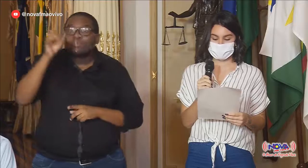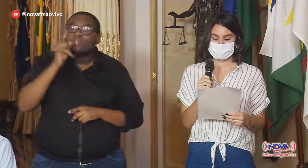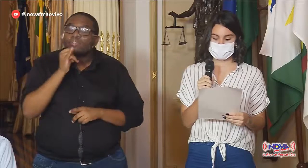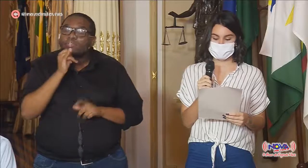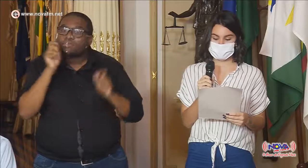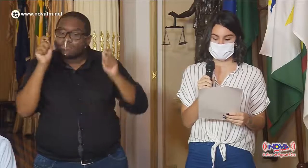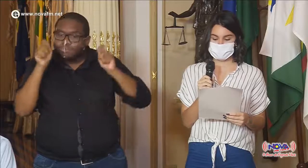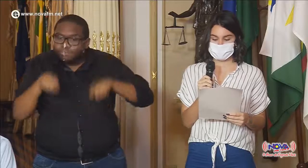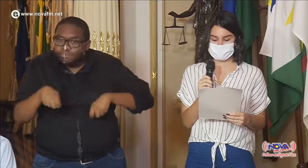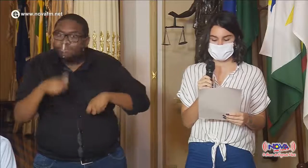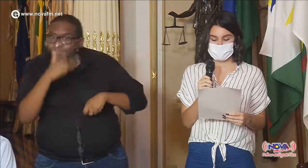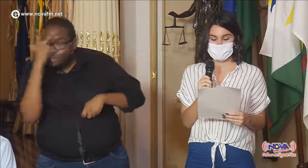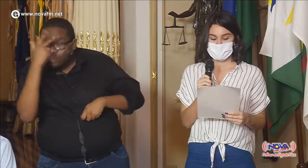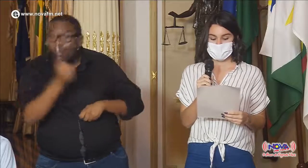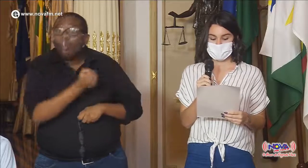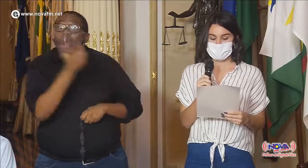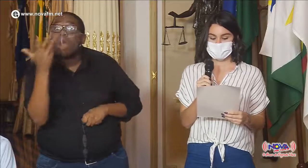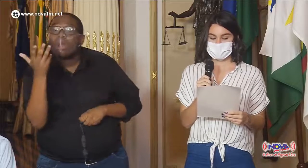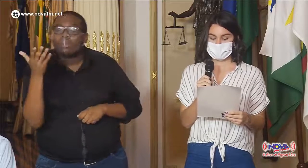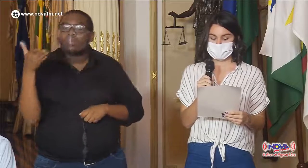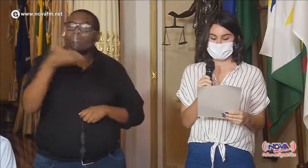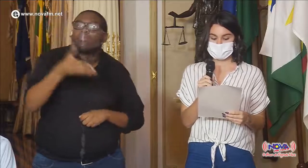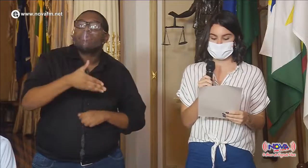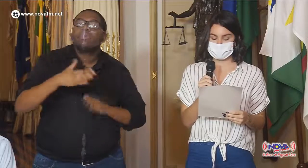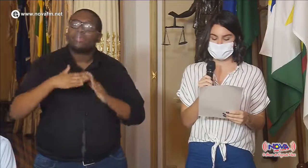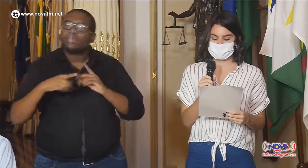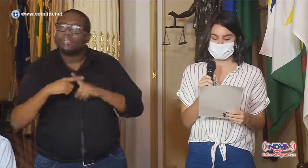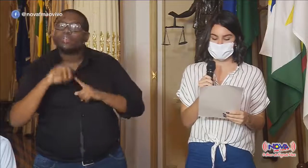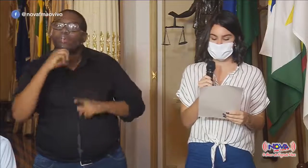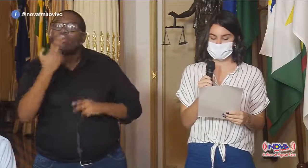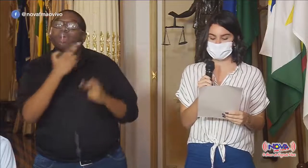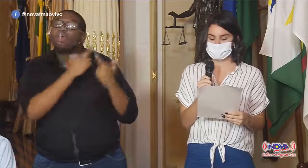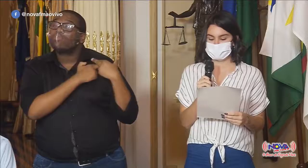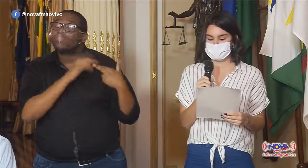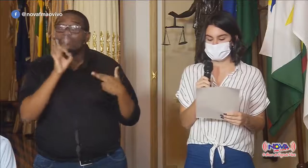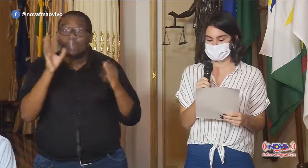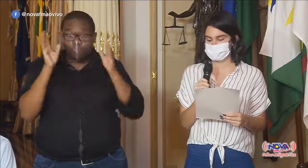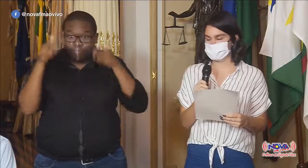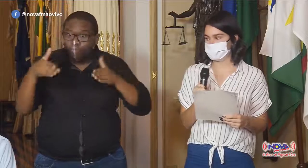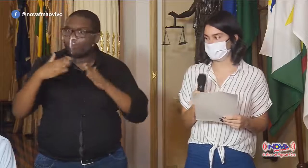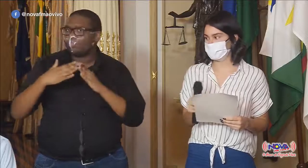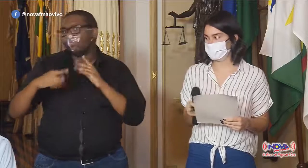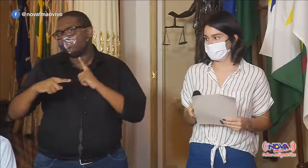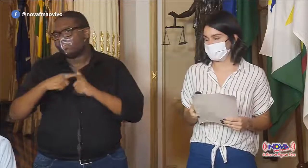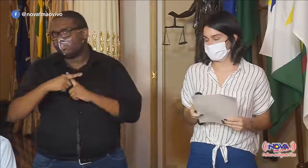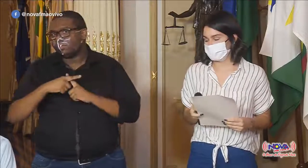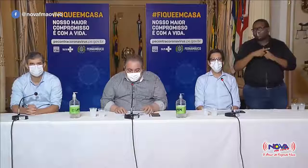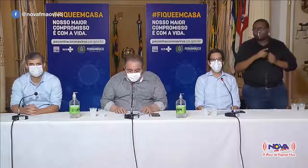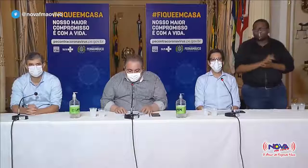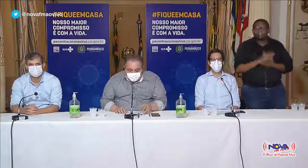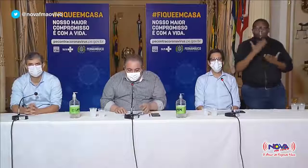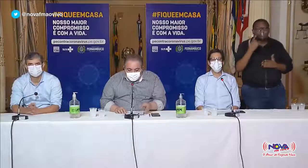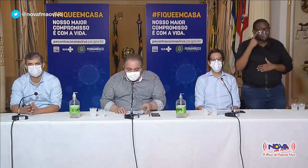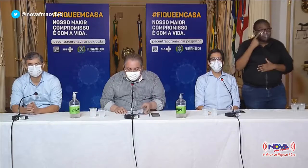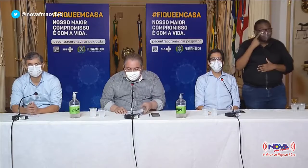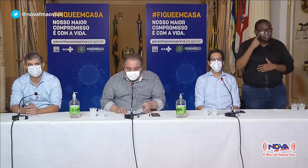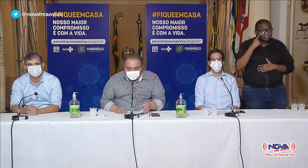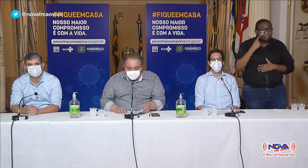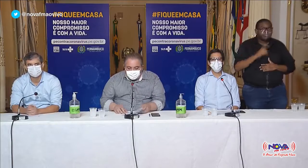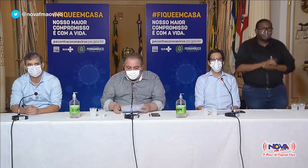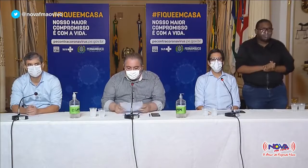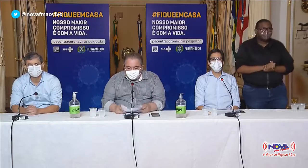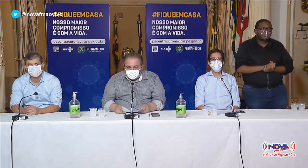máxima nos templos religiosos ou a responsabilidade será destinada exclusivamente às igrejas? Veja, todos os